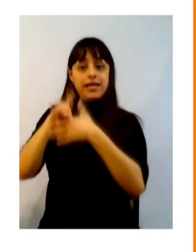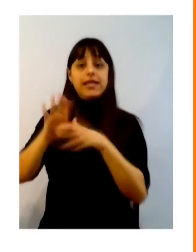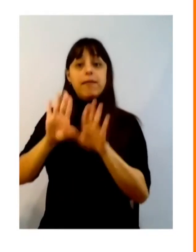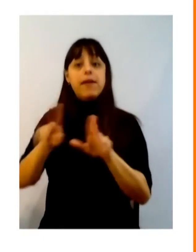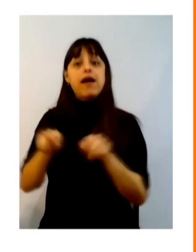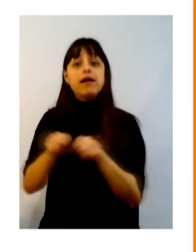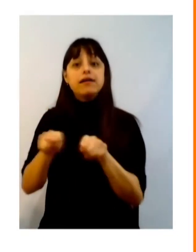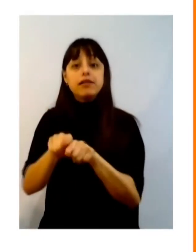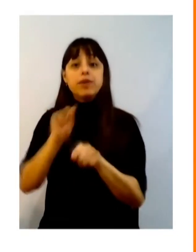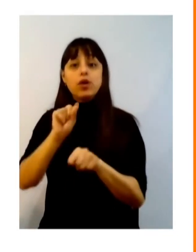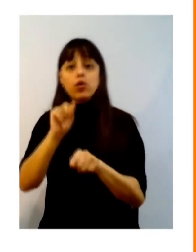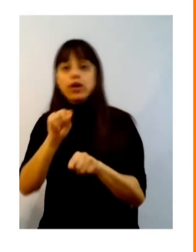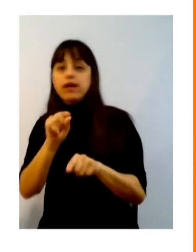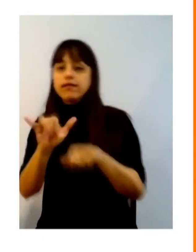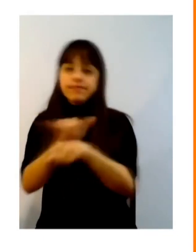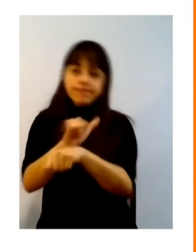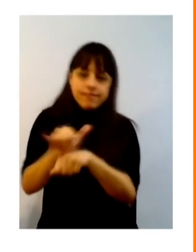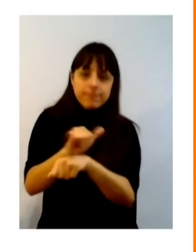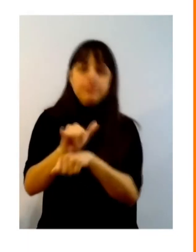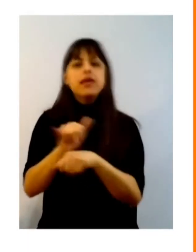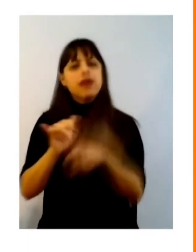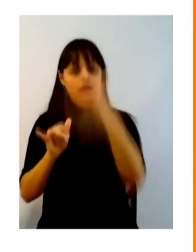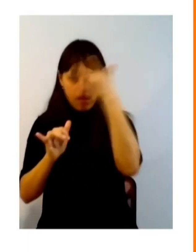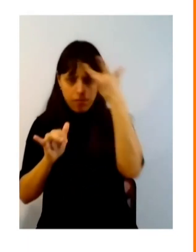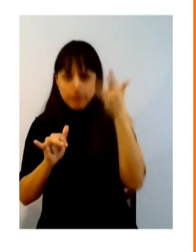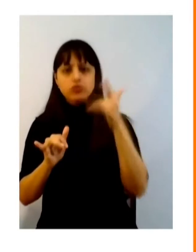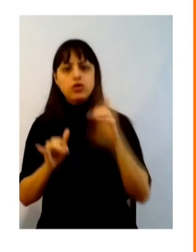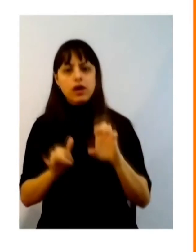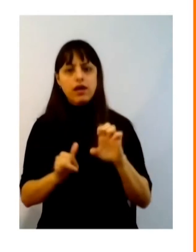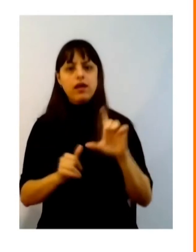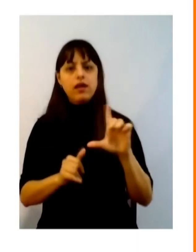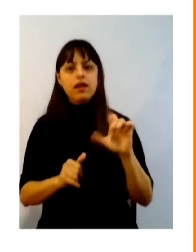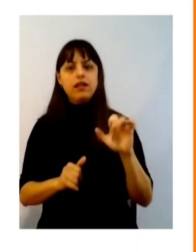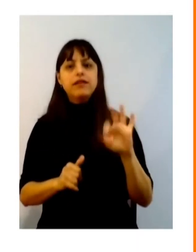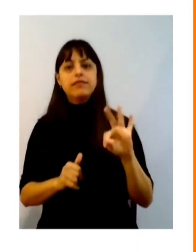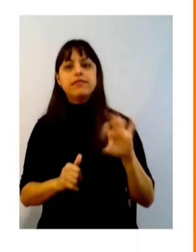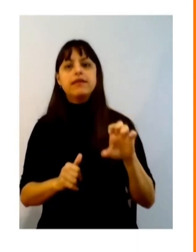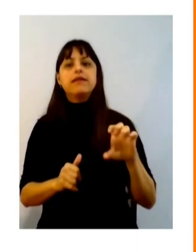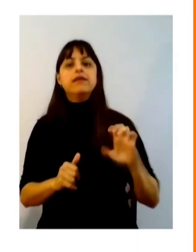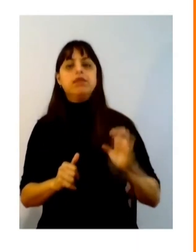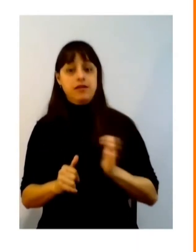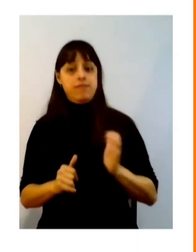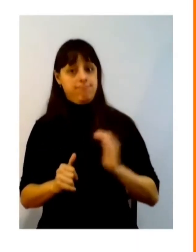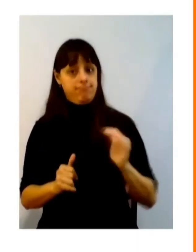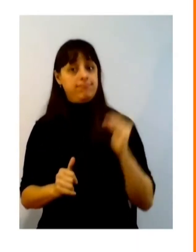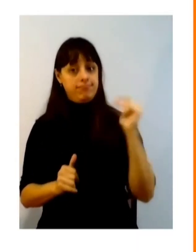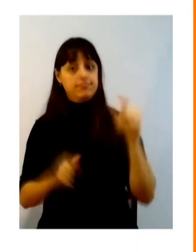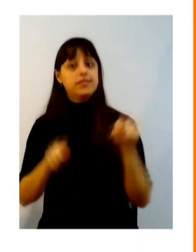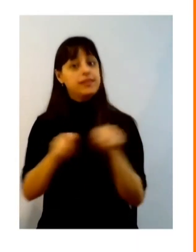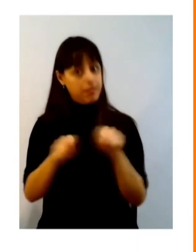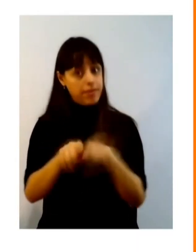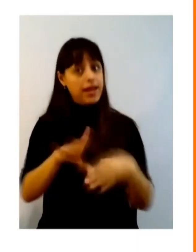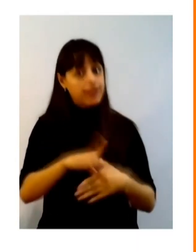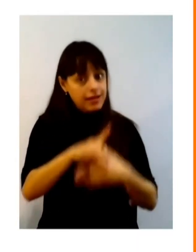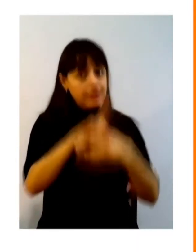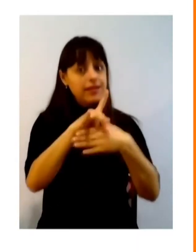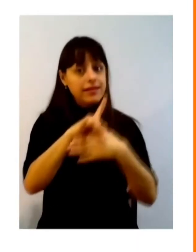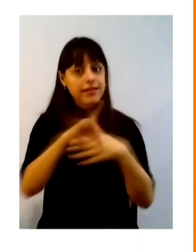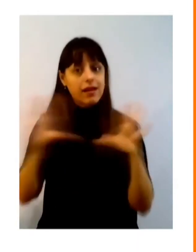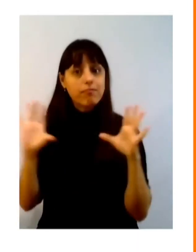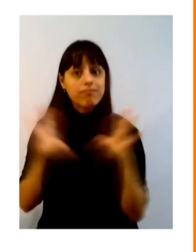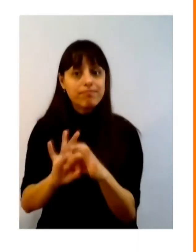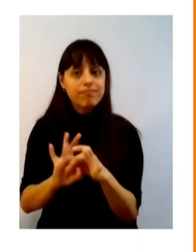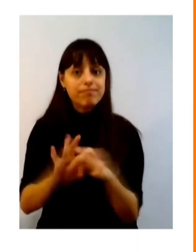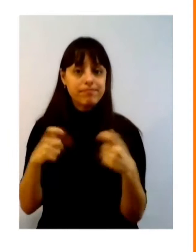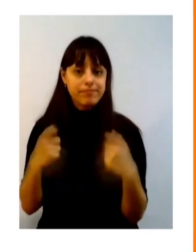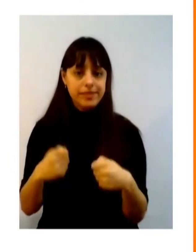mudando lideranças desde as elites do país. Há uma frase que me encanta que ela tinha